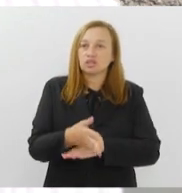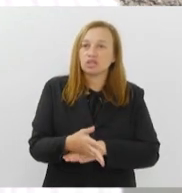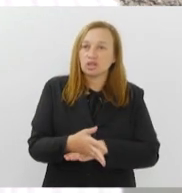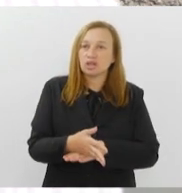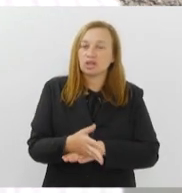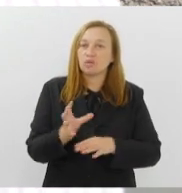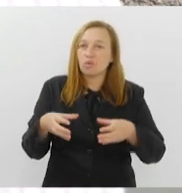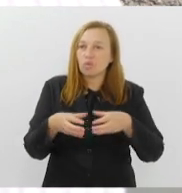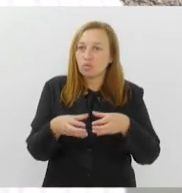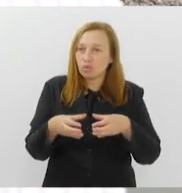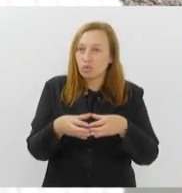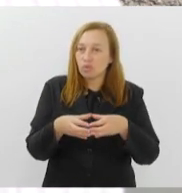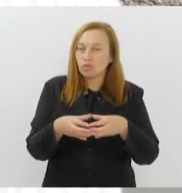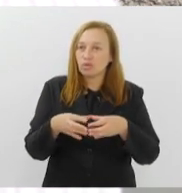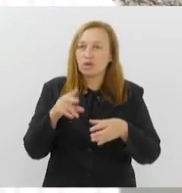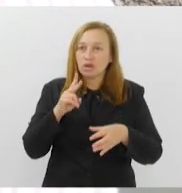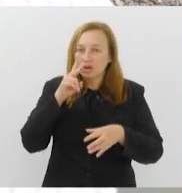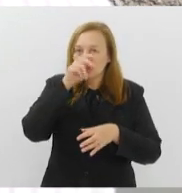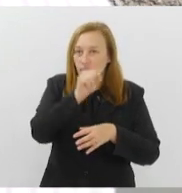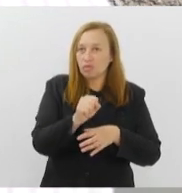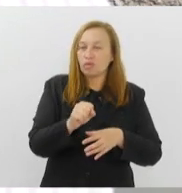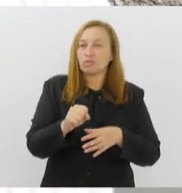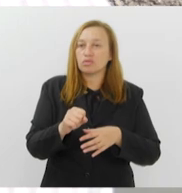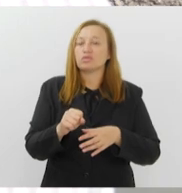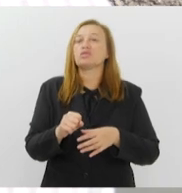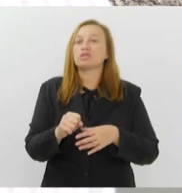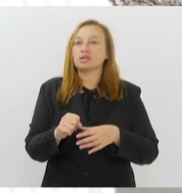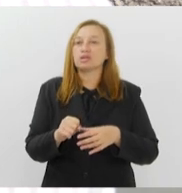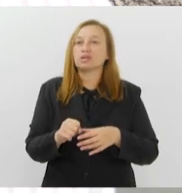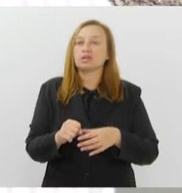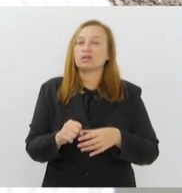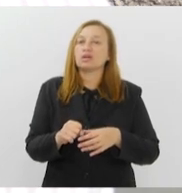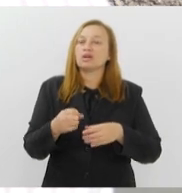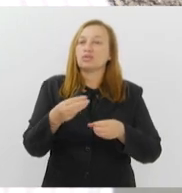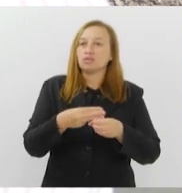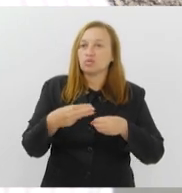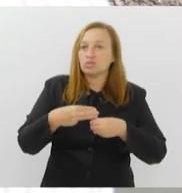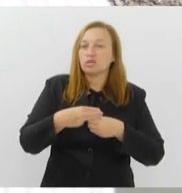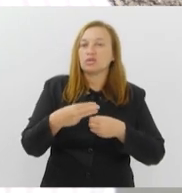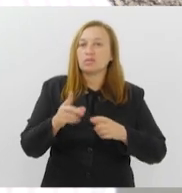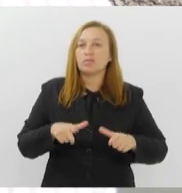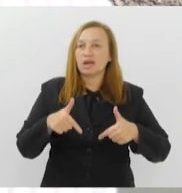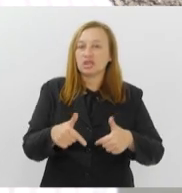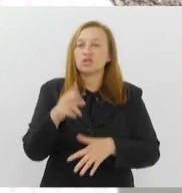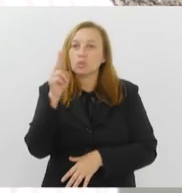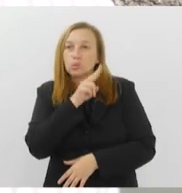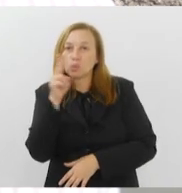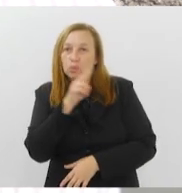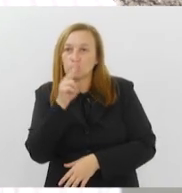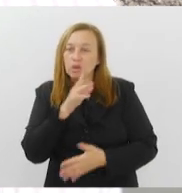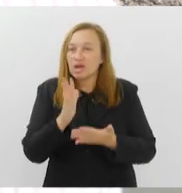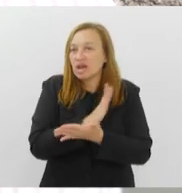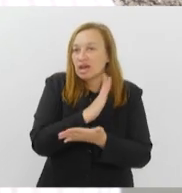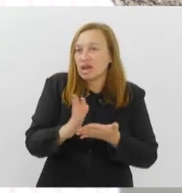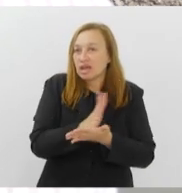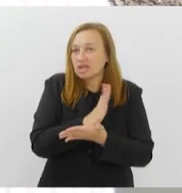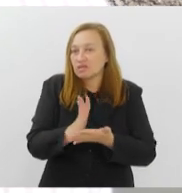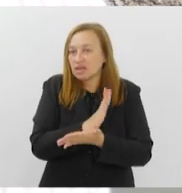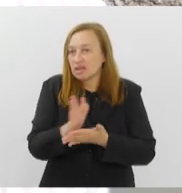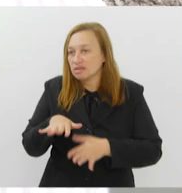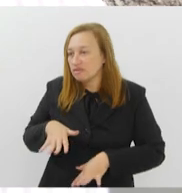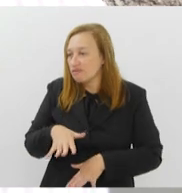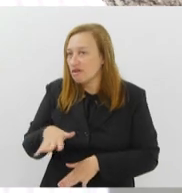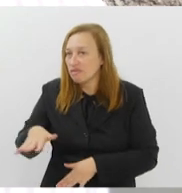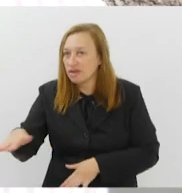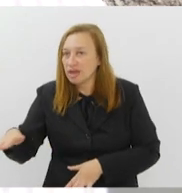essa equipe que é uma força tarefa adicional para os municípios para atuar emergencialmente, às vezes em territórios, com